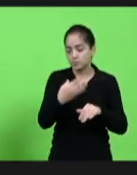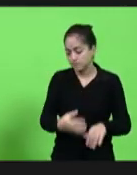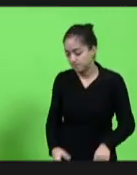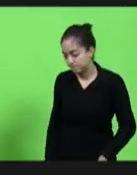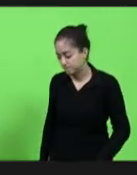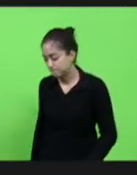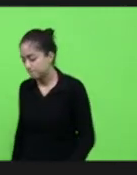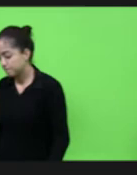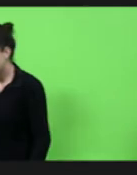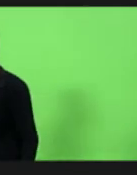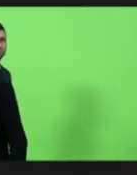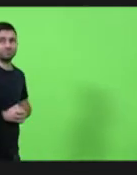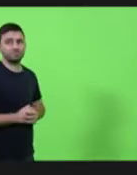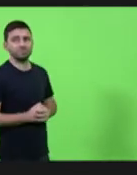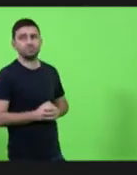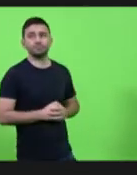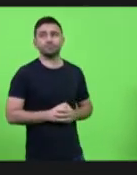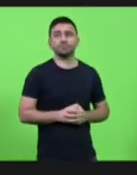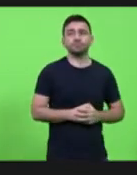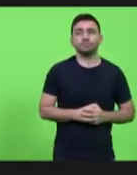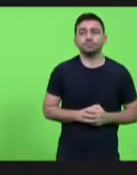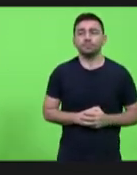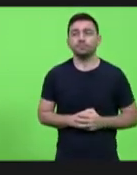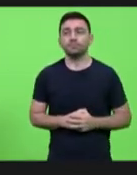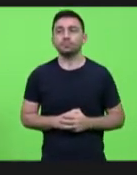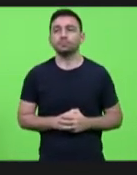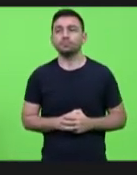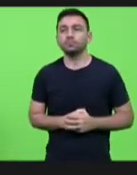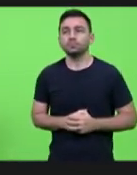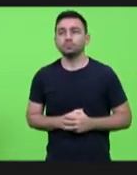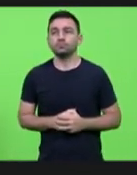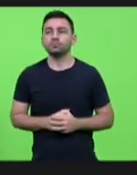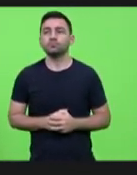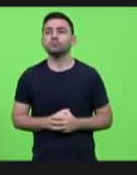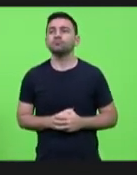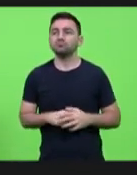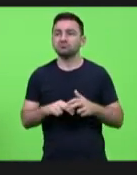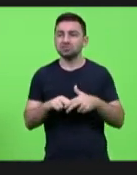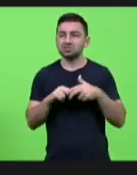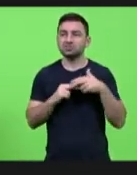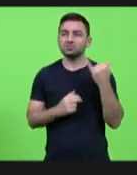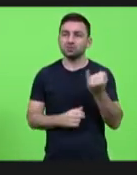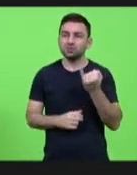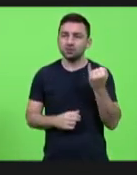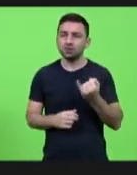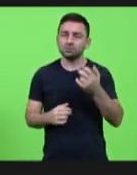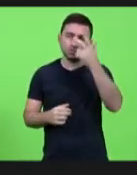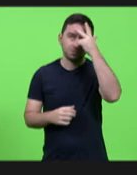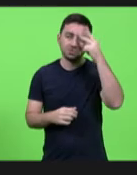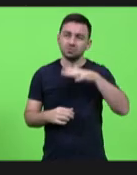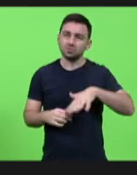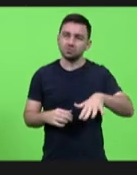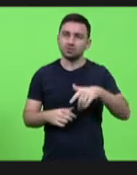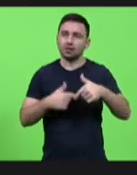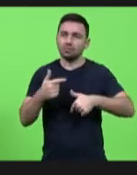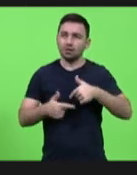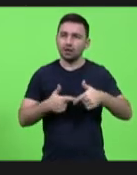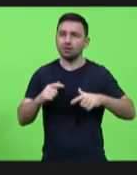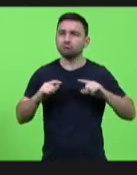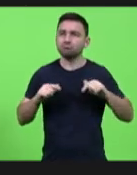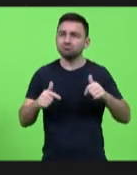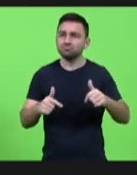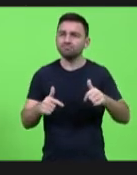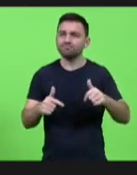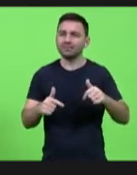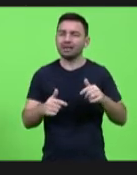importante, porque é um pessoal que trabalha, que está à frente, na luta. É pessoal que, como diz, levanta de